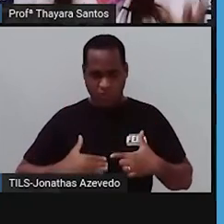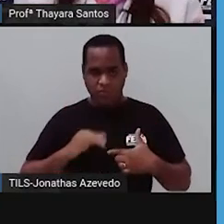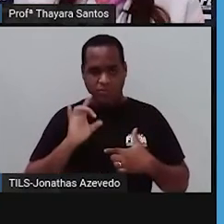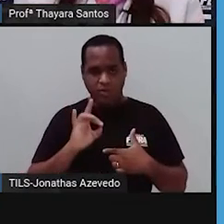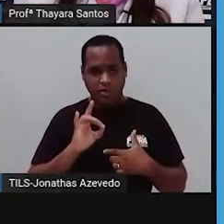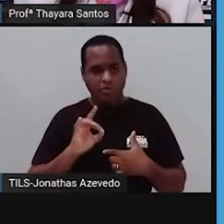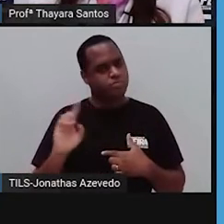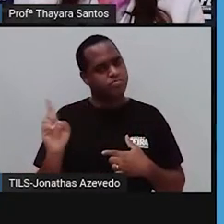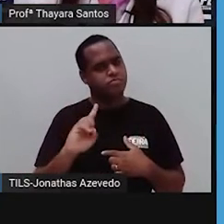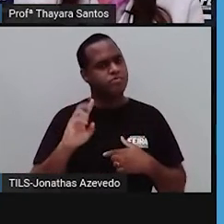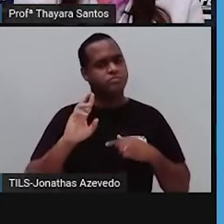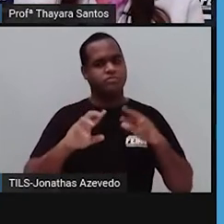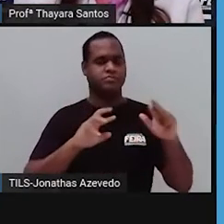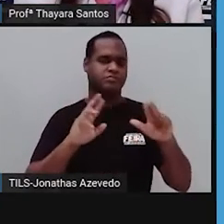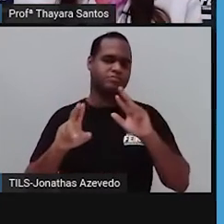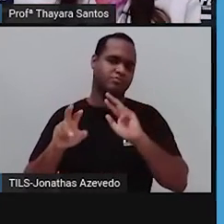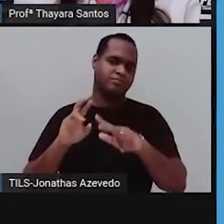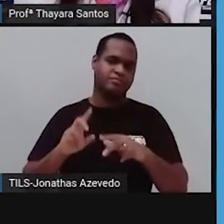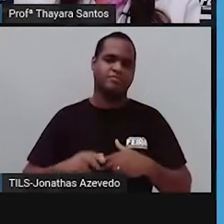gente tem vários tipos de tecidos.